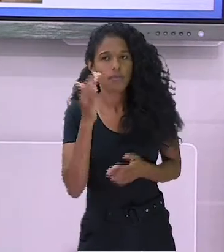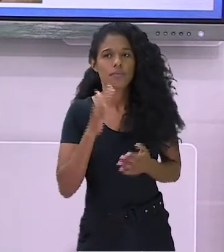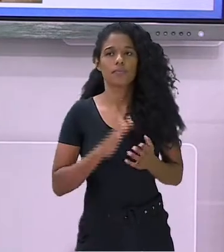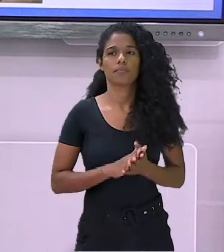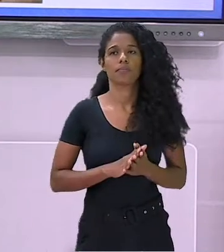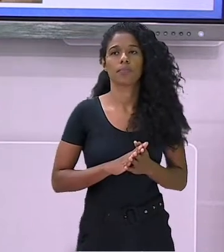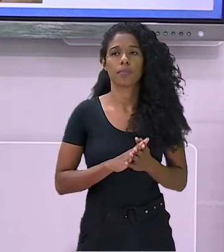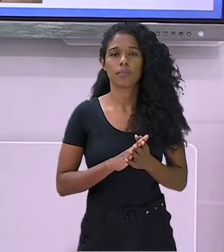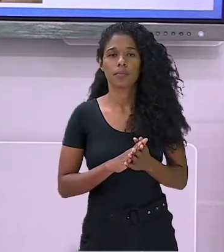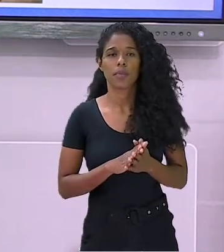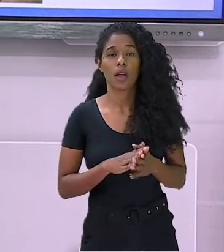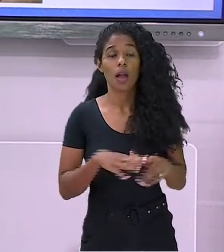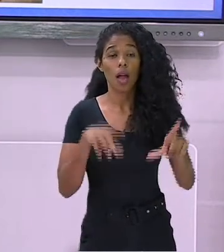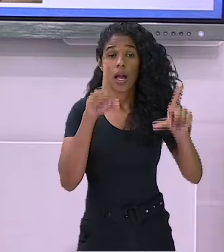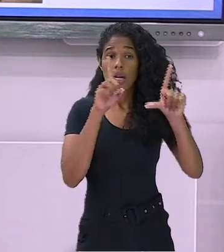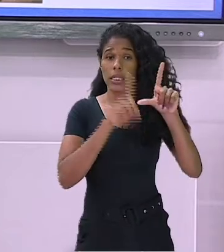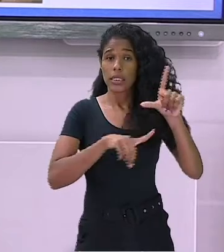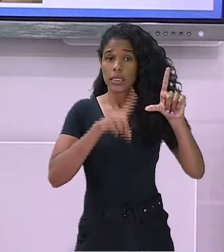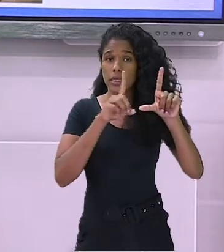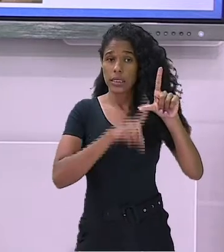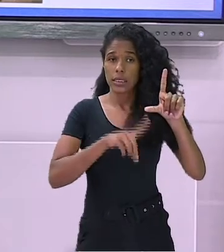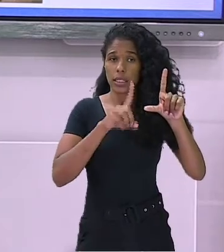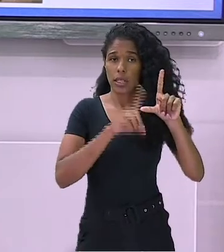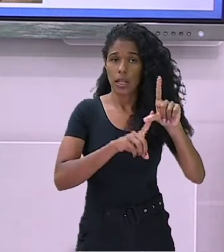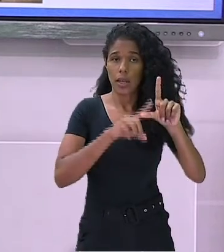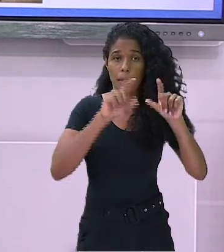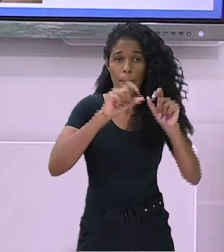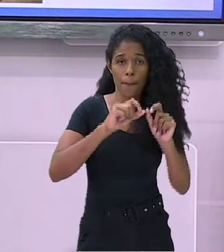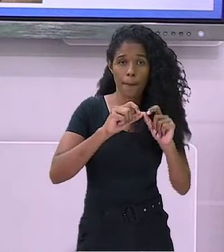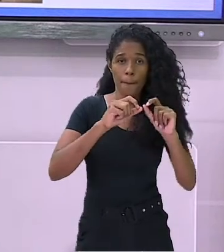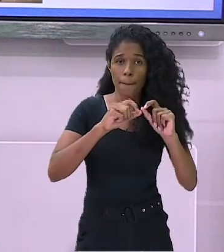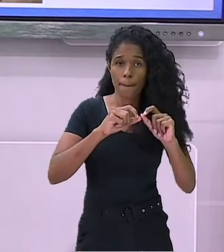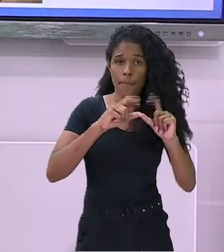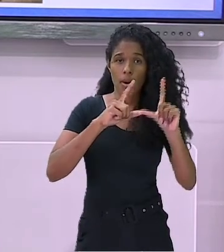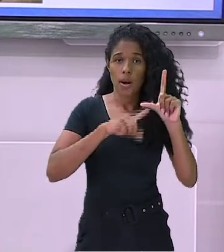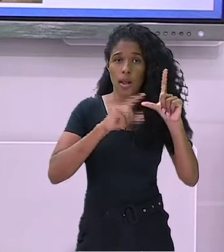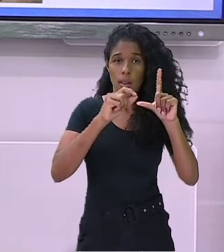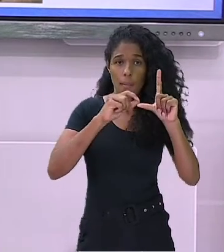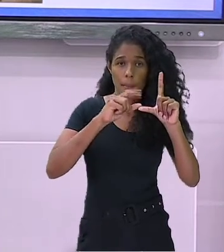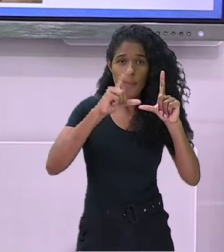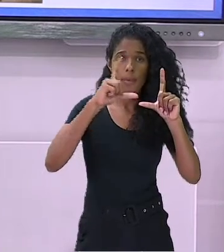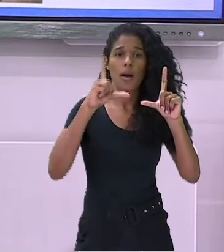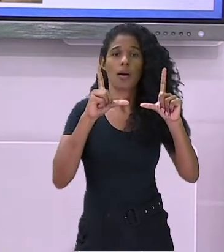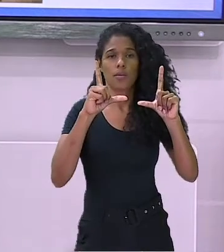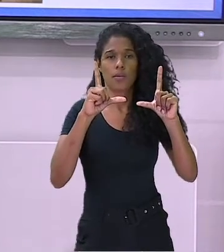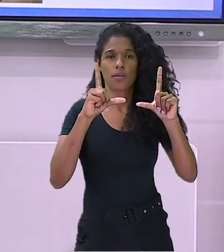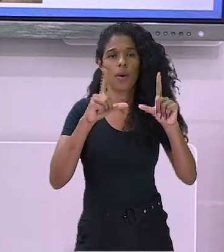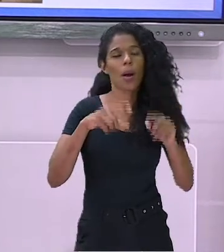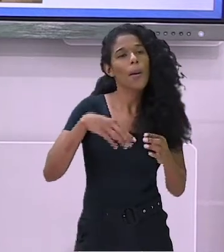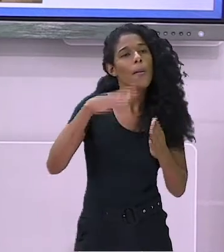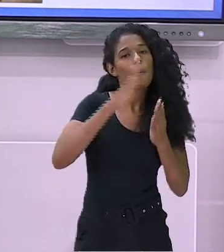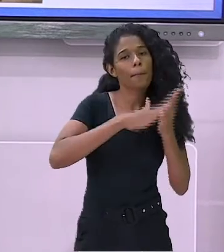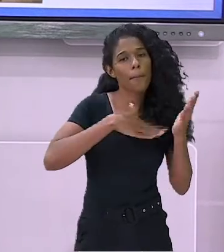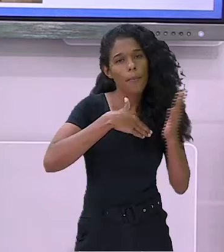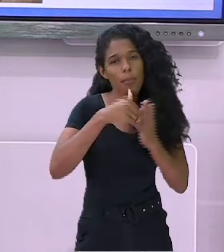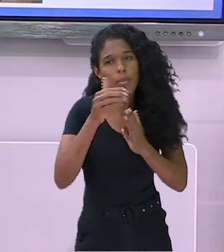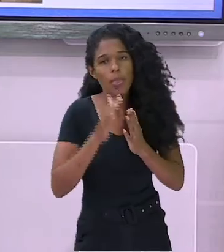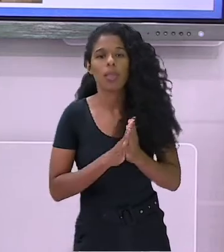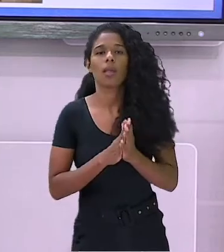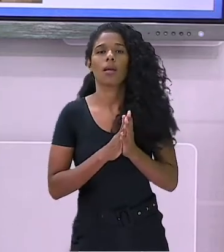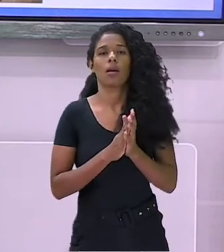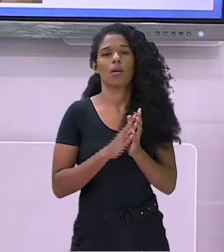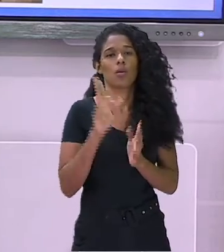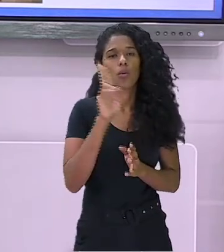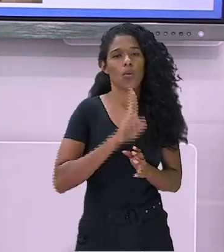Letras de forma, impressa, pintada, em EVA ou madeira para crianças que não escrevem.